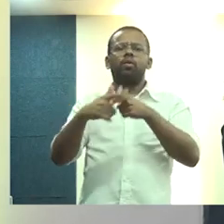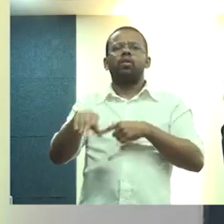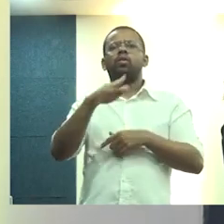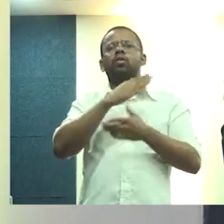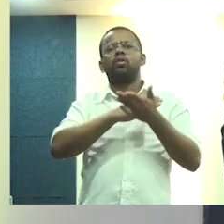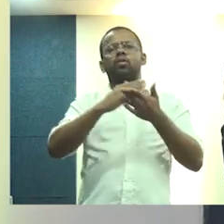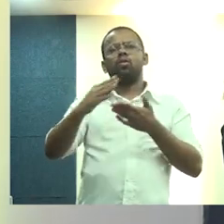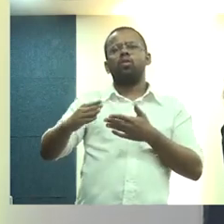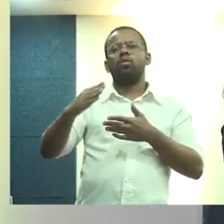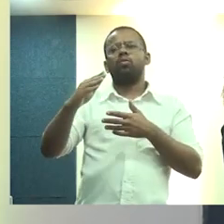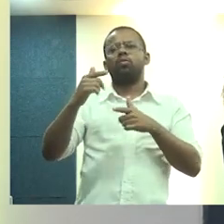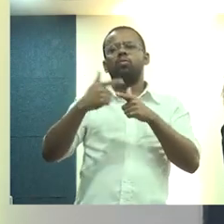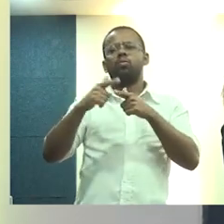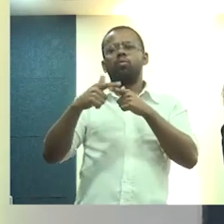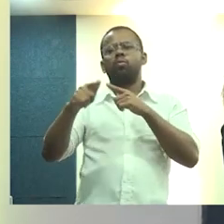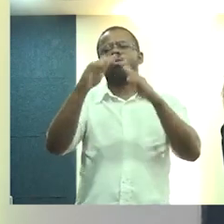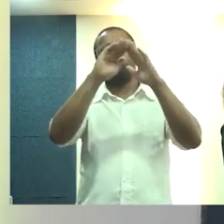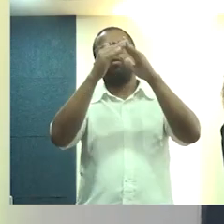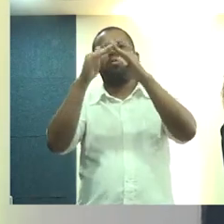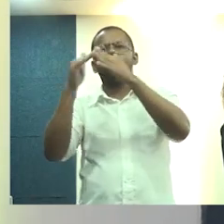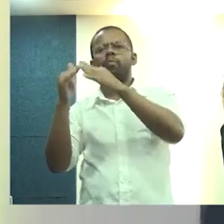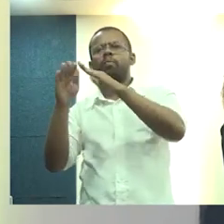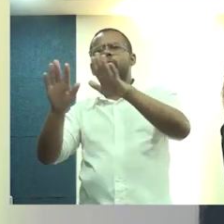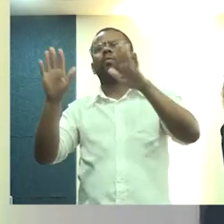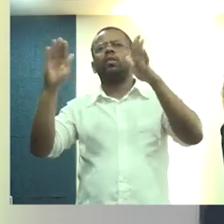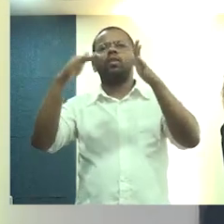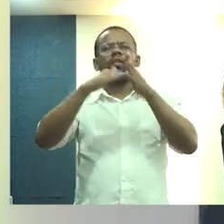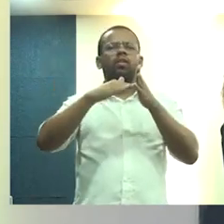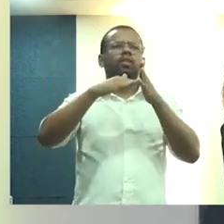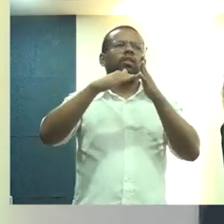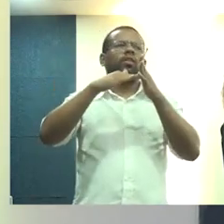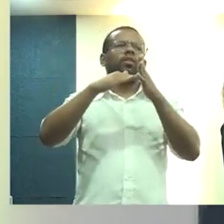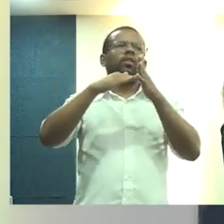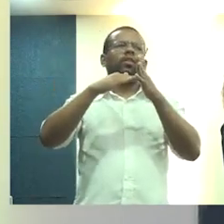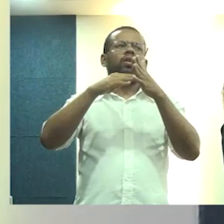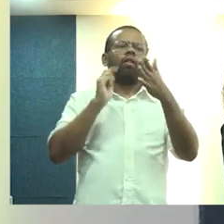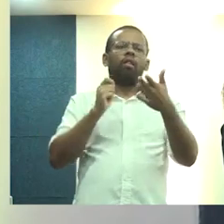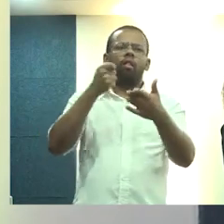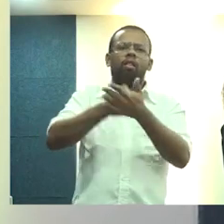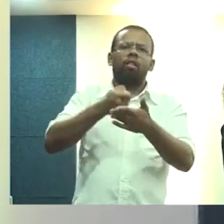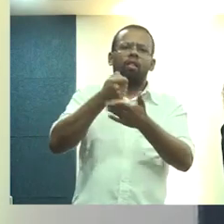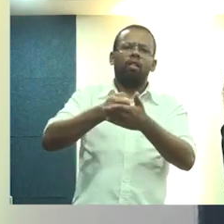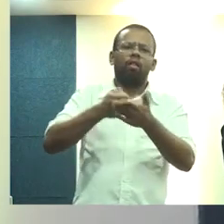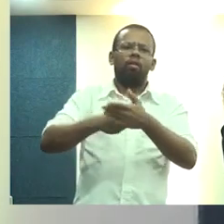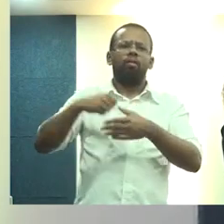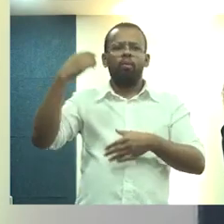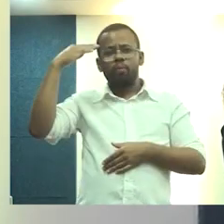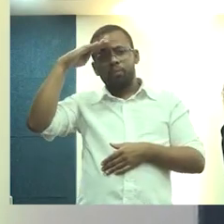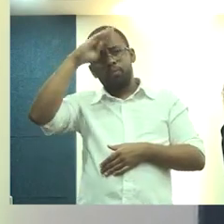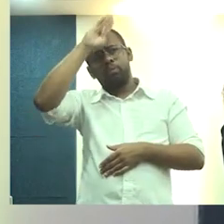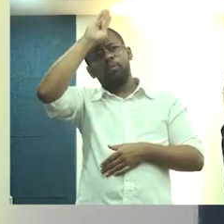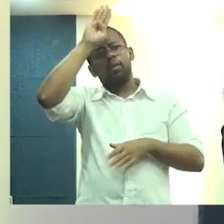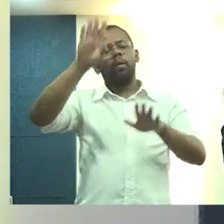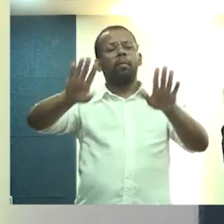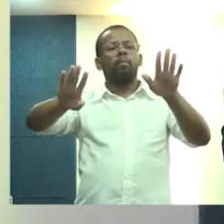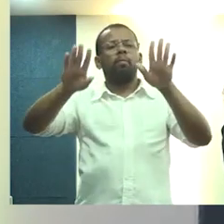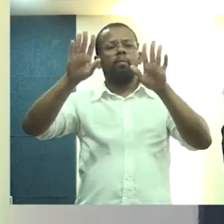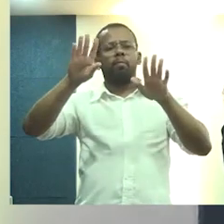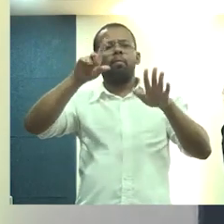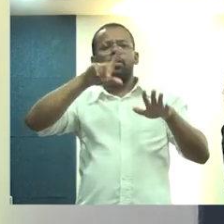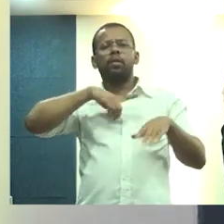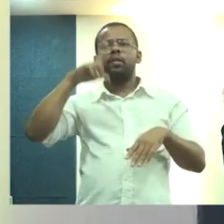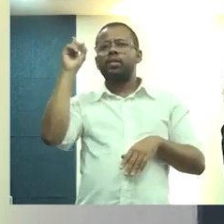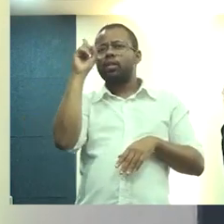desde a especulação imobiliária até o conservadorismo, o bolsonarismo, está tudo ali. Mas é dessa